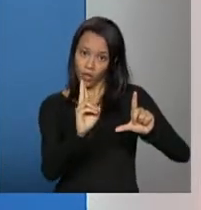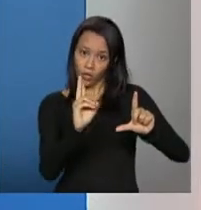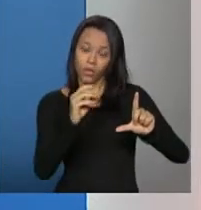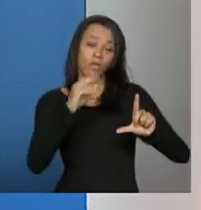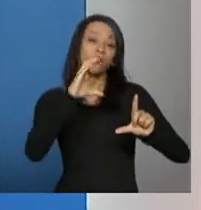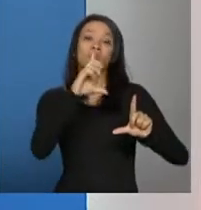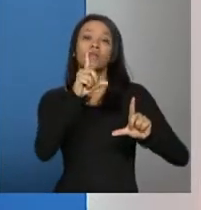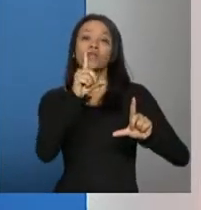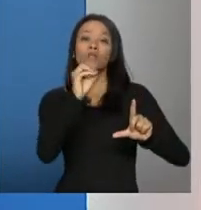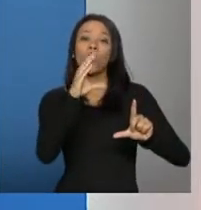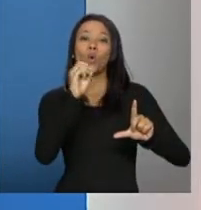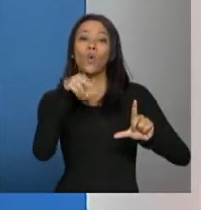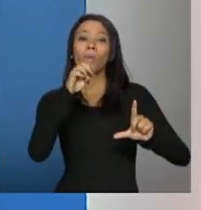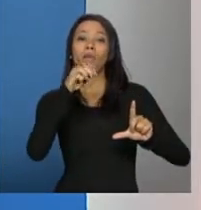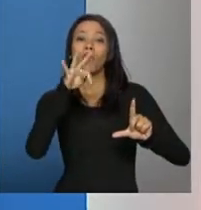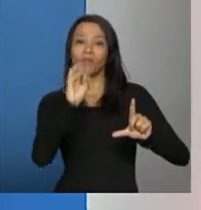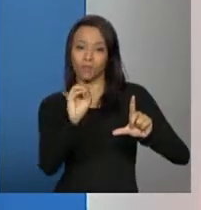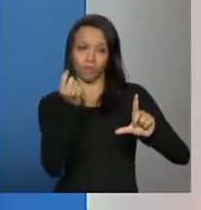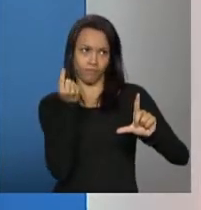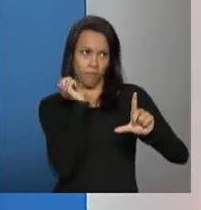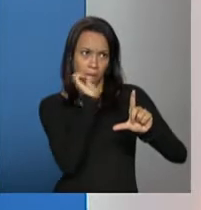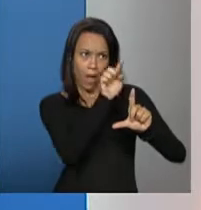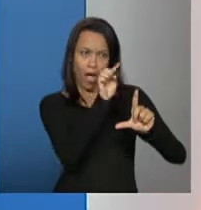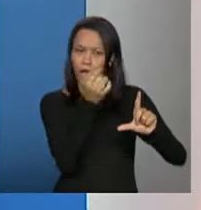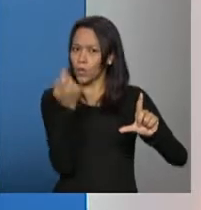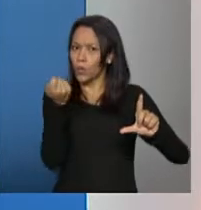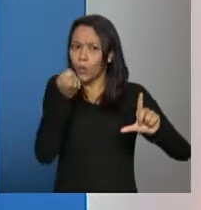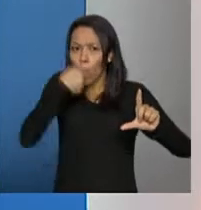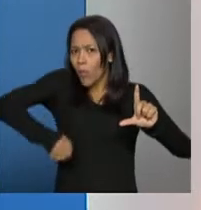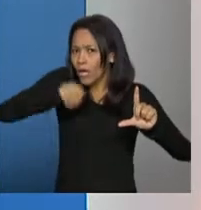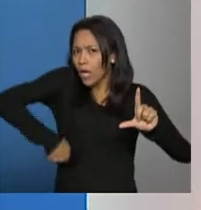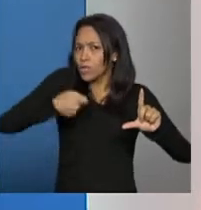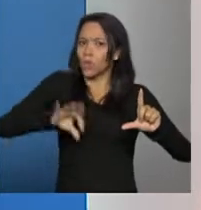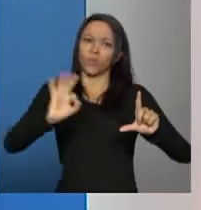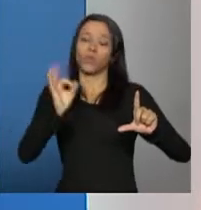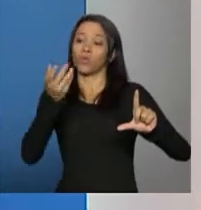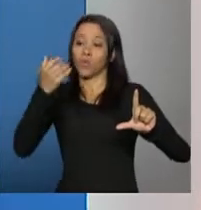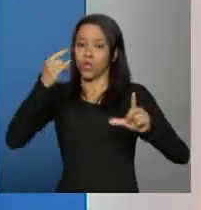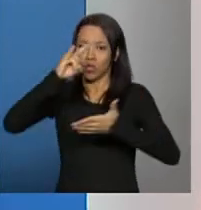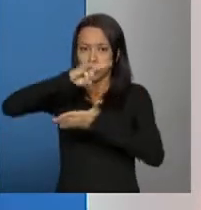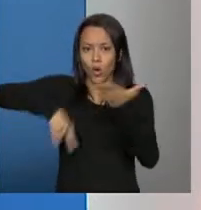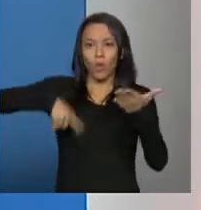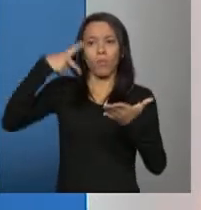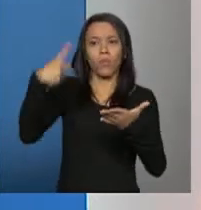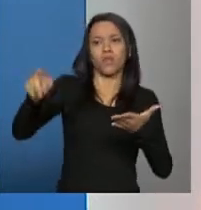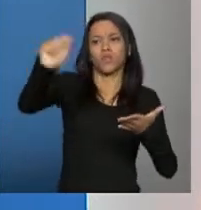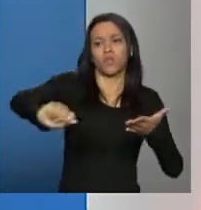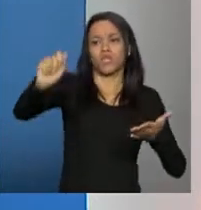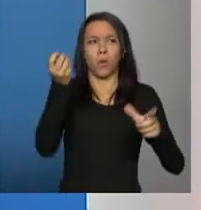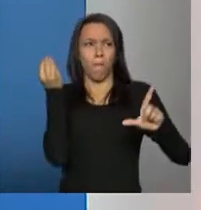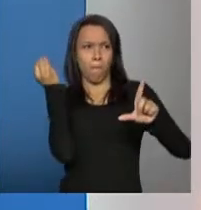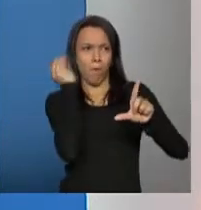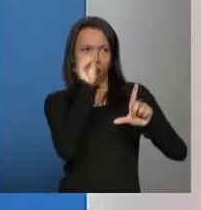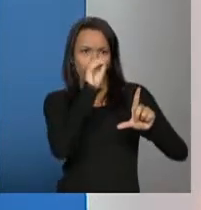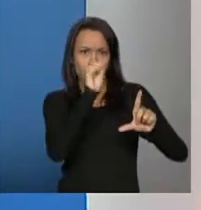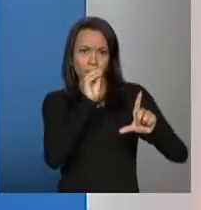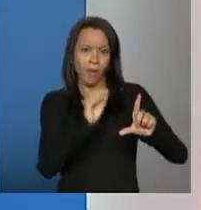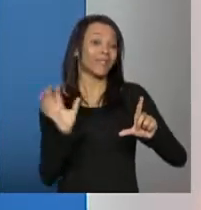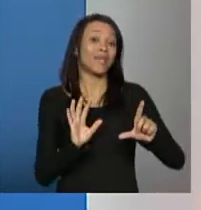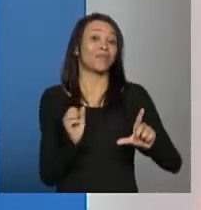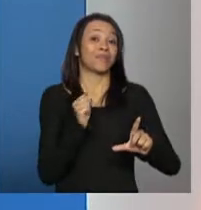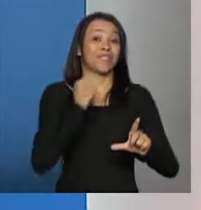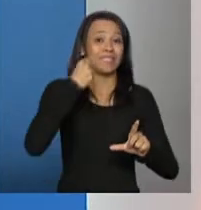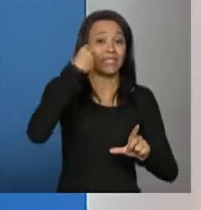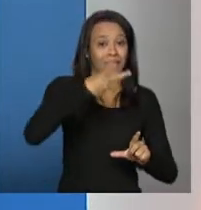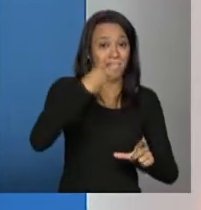obrigatório a gente ainda não está orientando sobre inserção de documentos da entidade a gente está no momento de preenchimento das três sessões